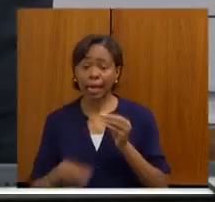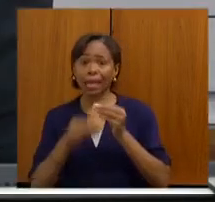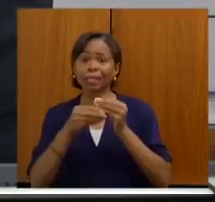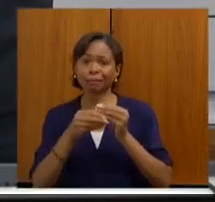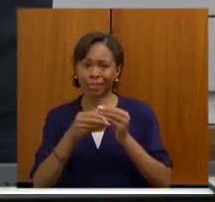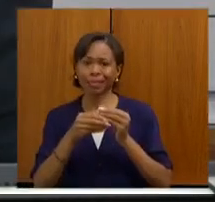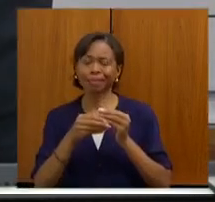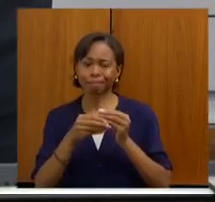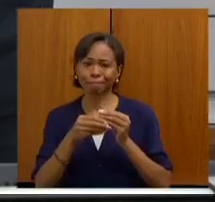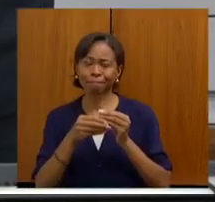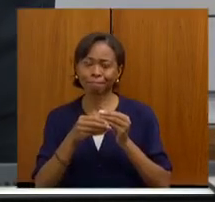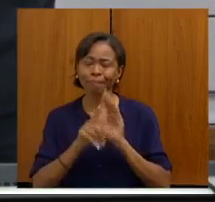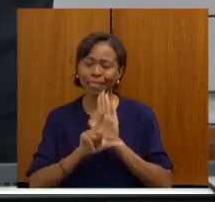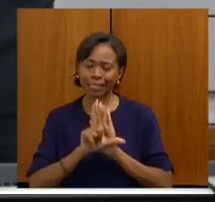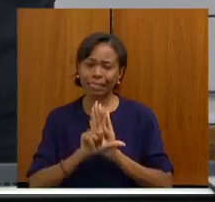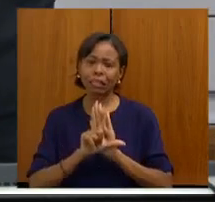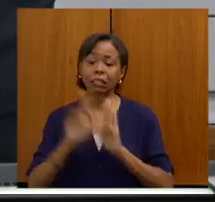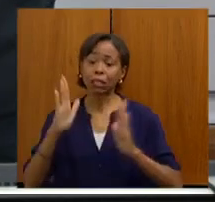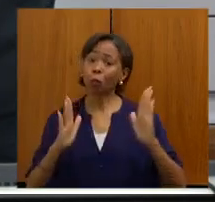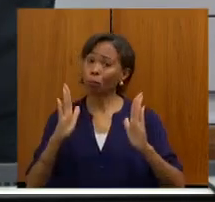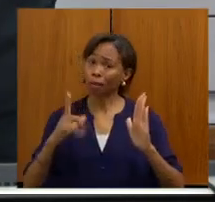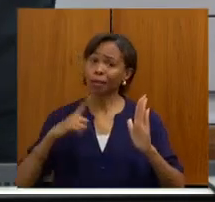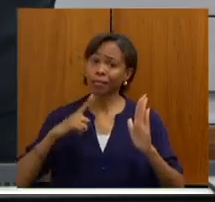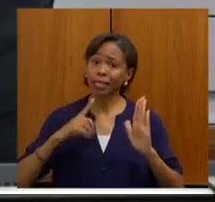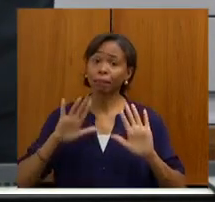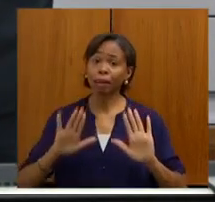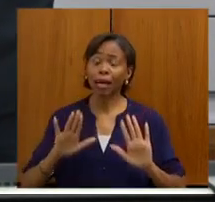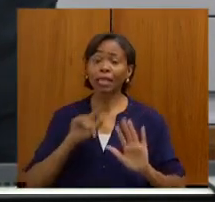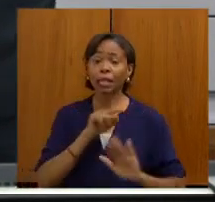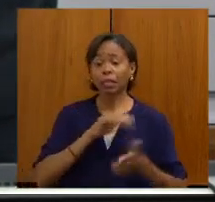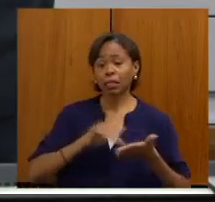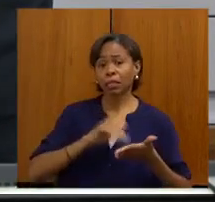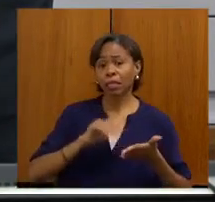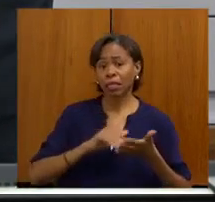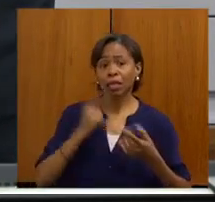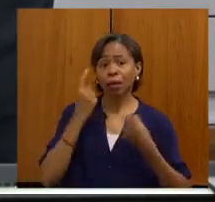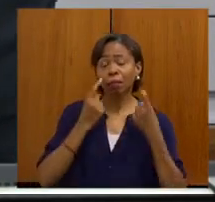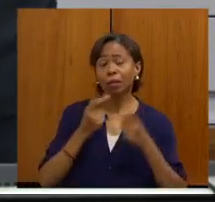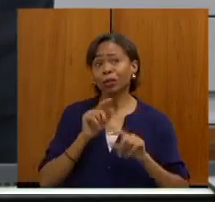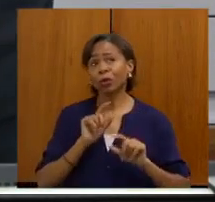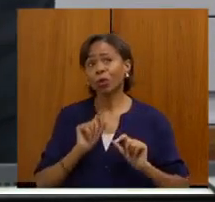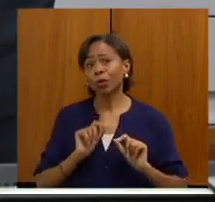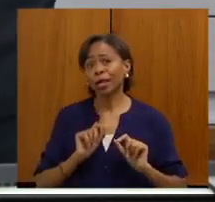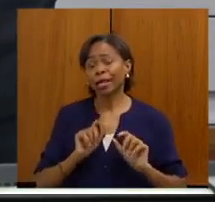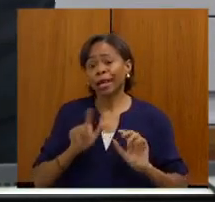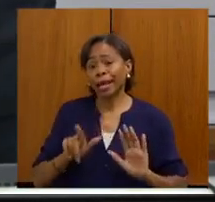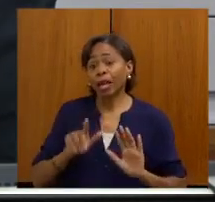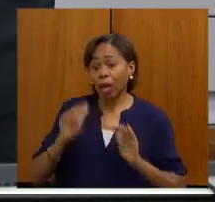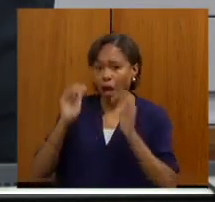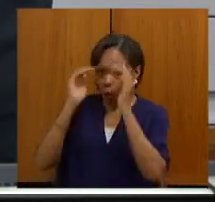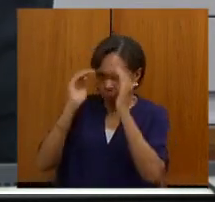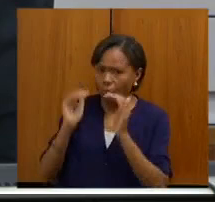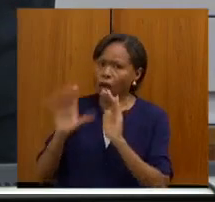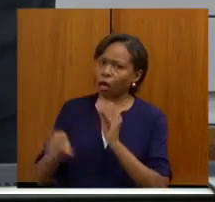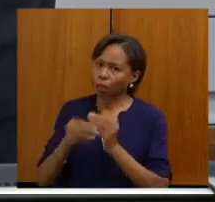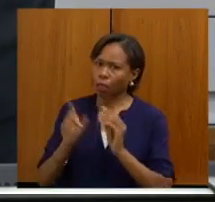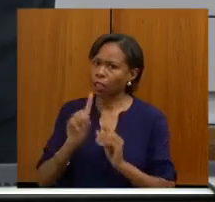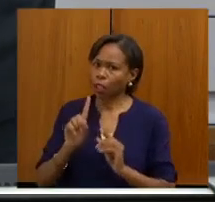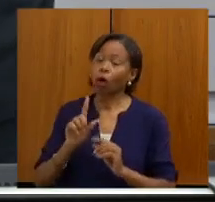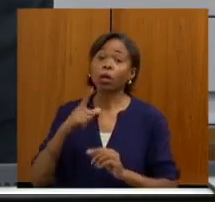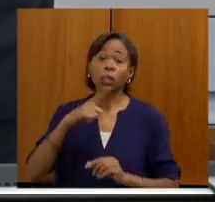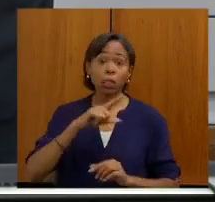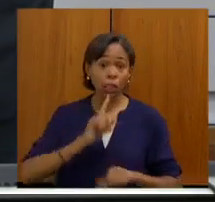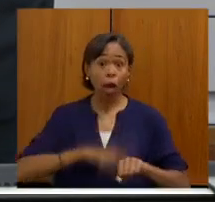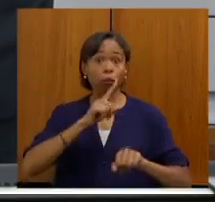e o nosso receio sempre da secretaria, a gente não quer, obviamente, não executar uma emenda. Para nós, é o pior do cenário. A gente bateu um recorde de execução de emendas,